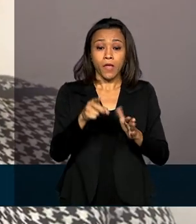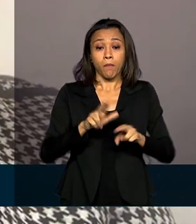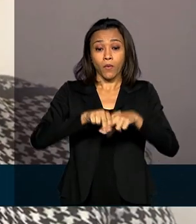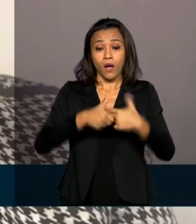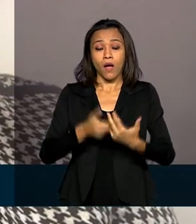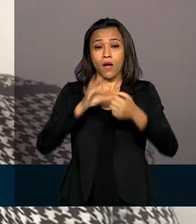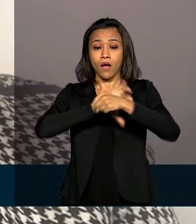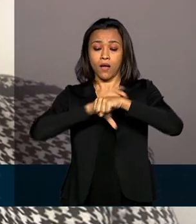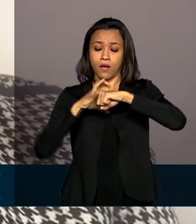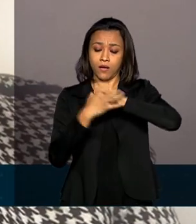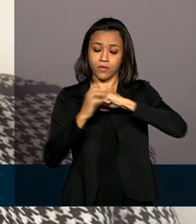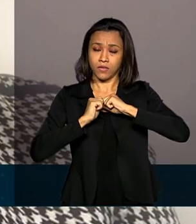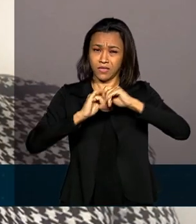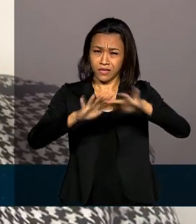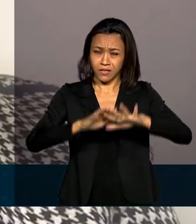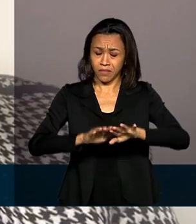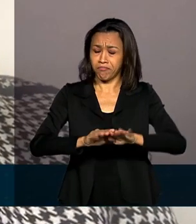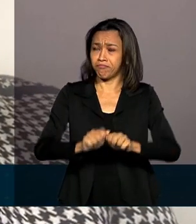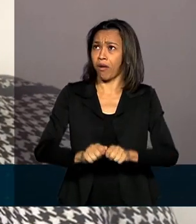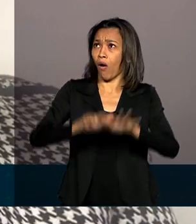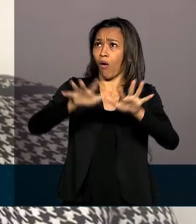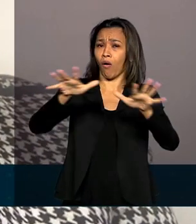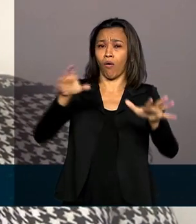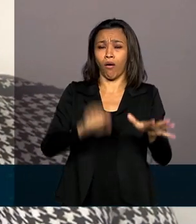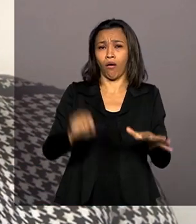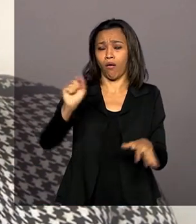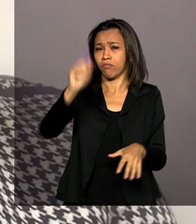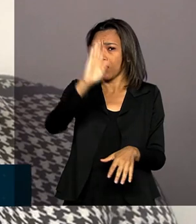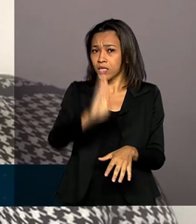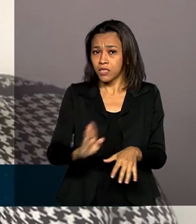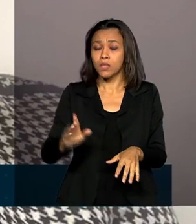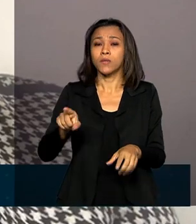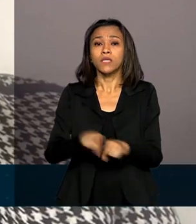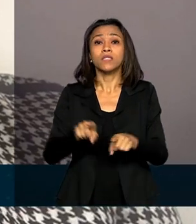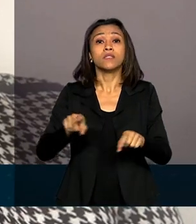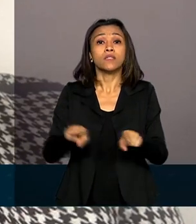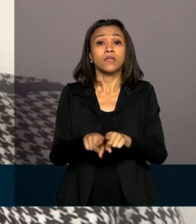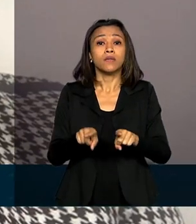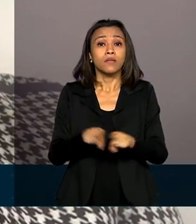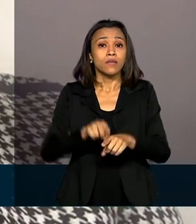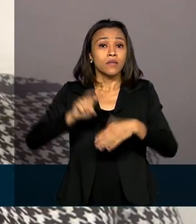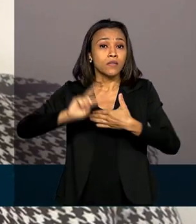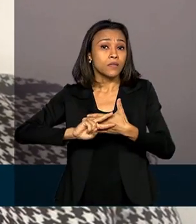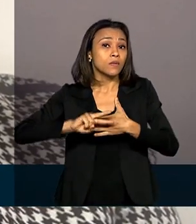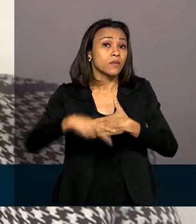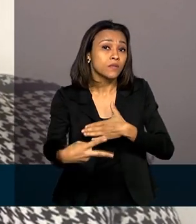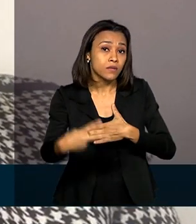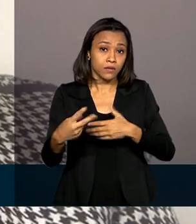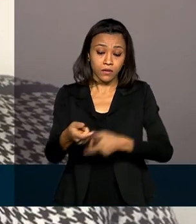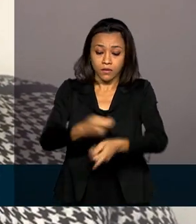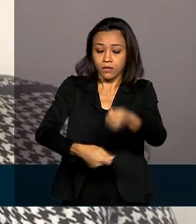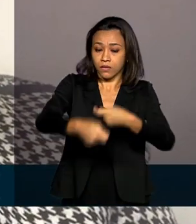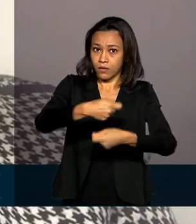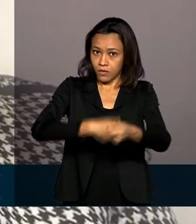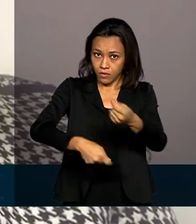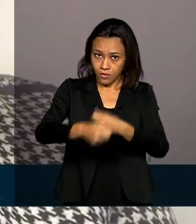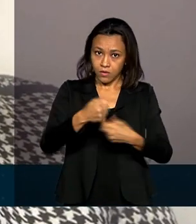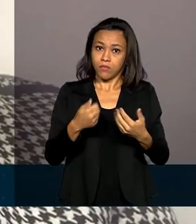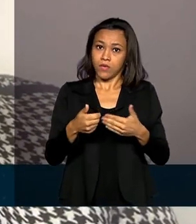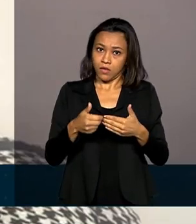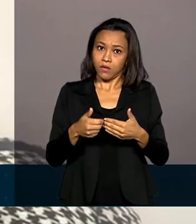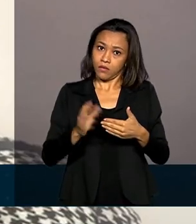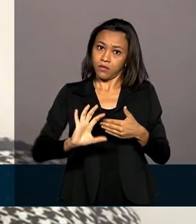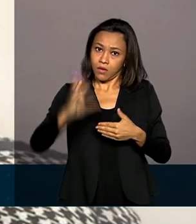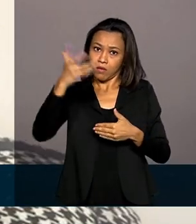assola todo o país, e diante dos impactos de natureza econômica que isso vem